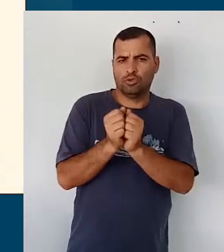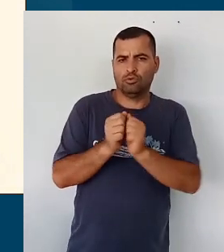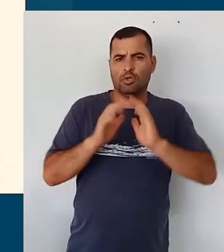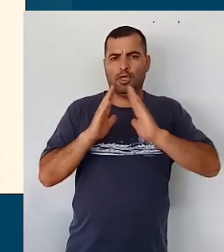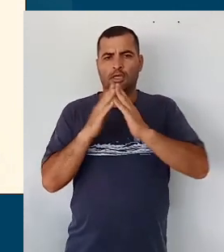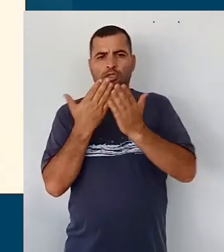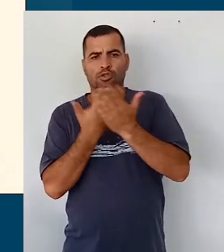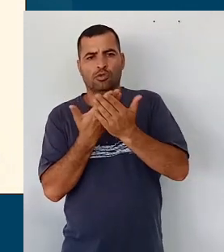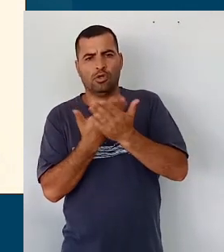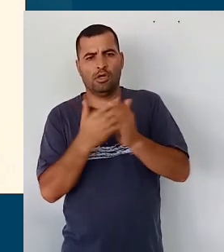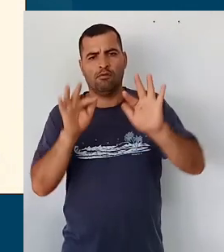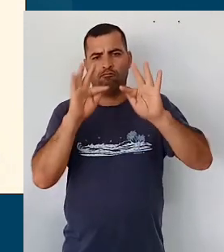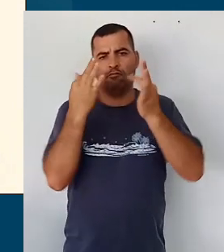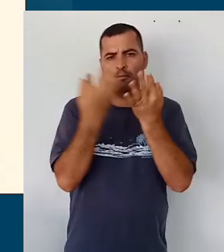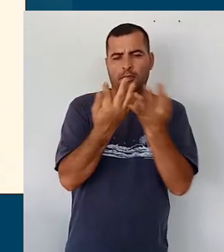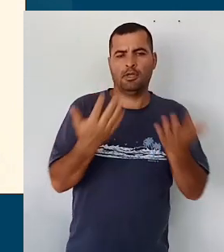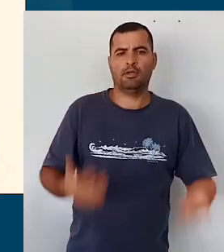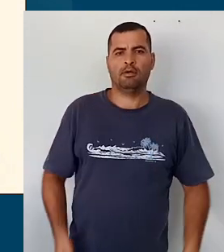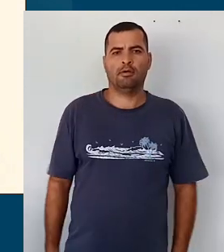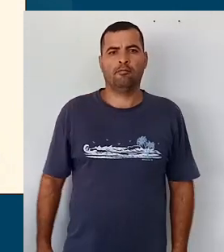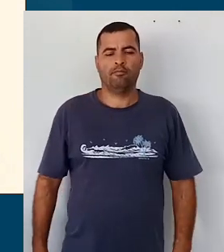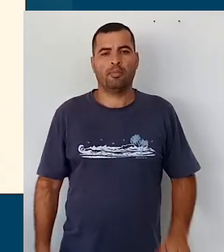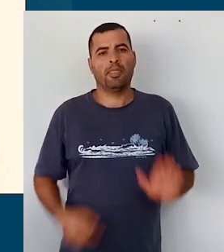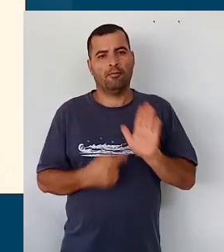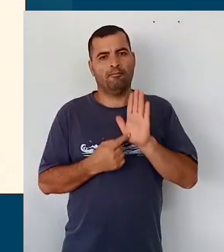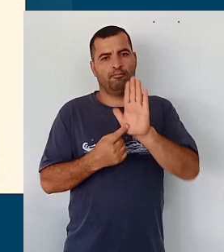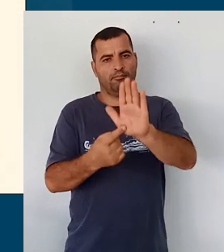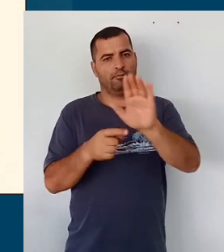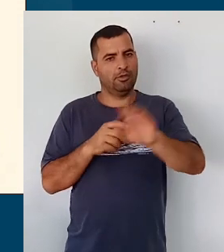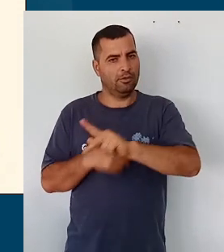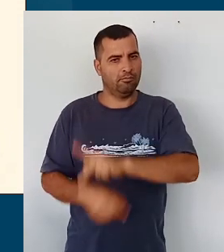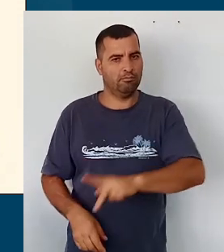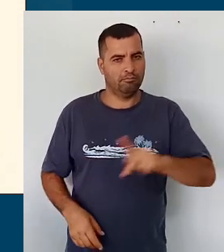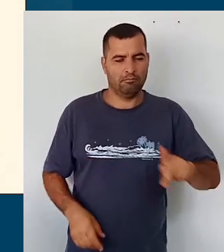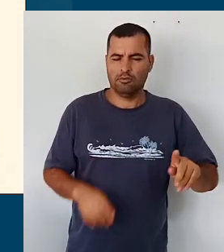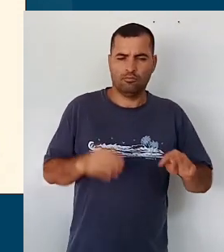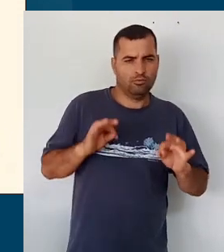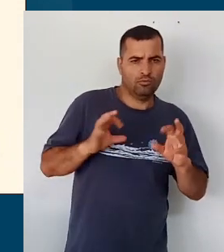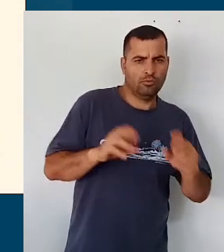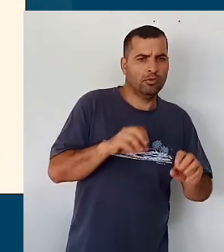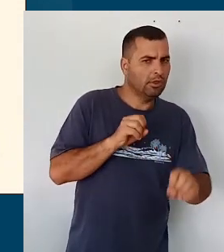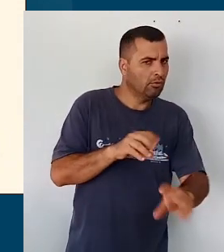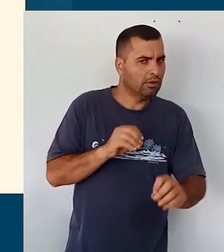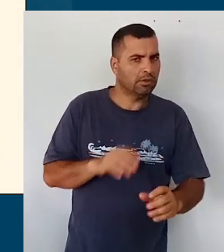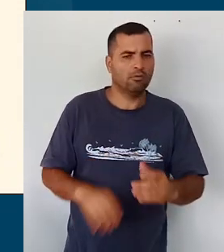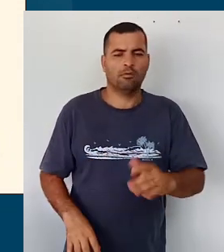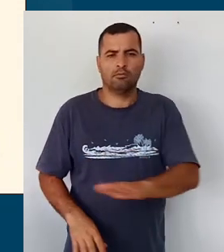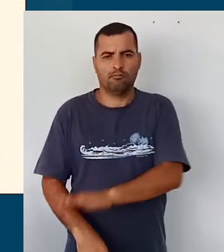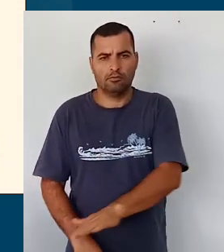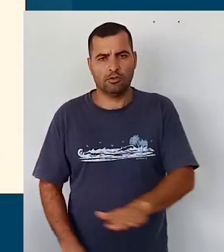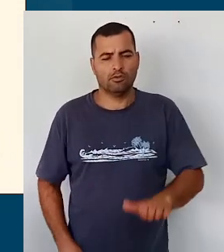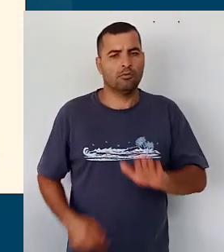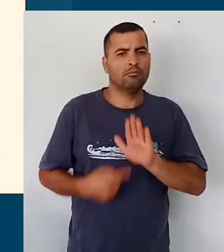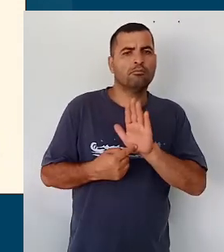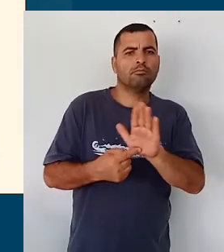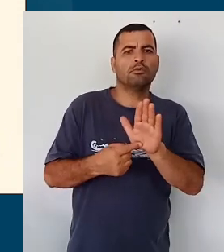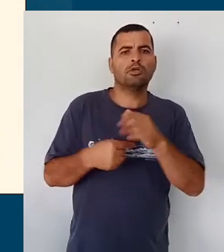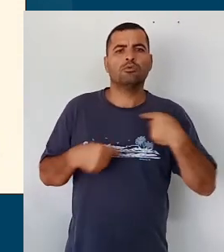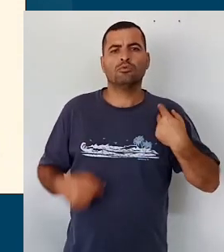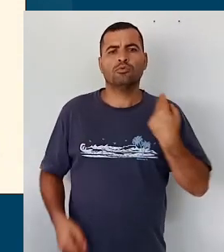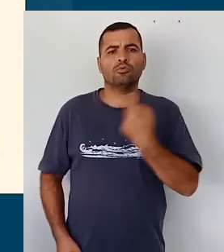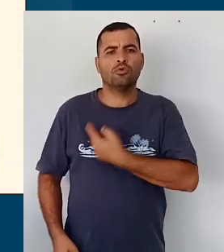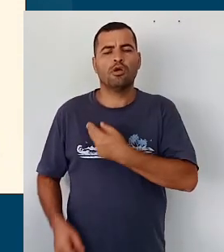e a família, traz para a educação infantil esse papel, essa função também de nós